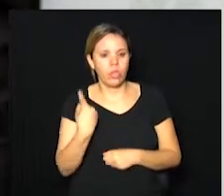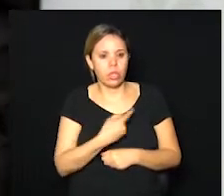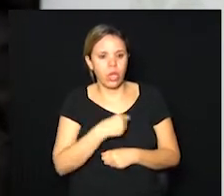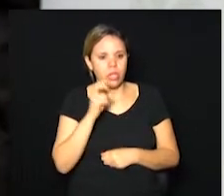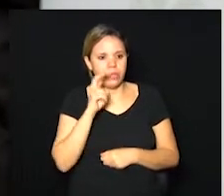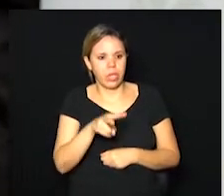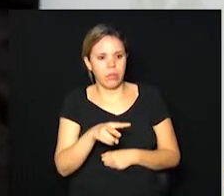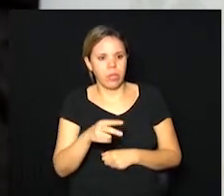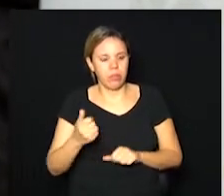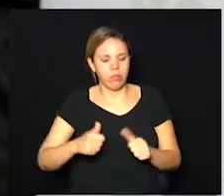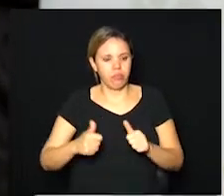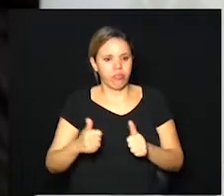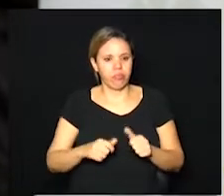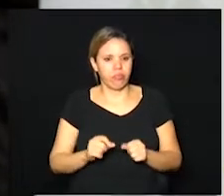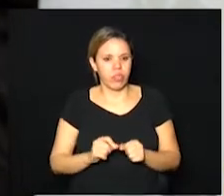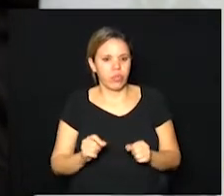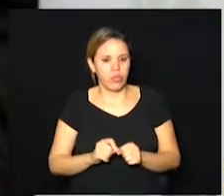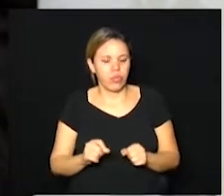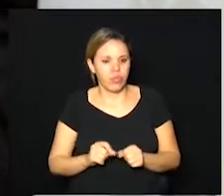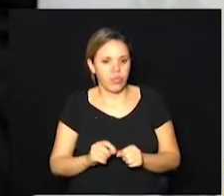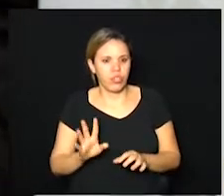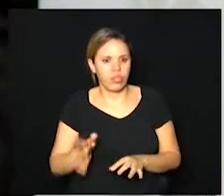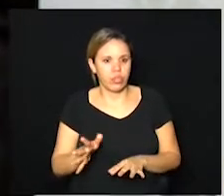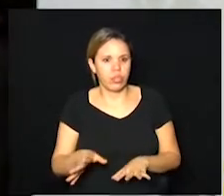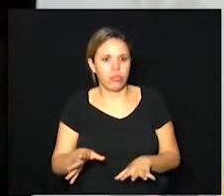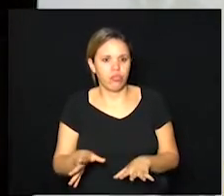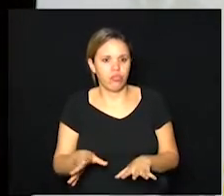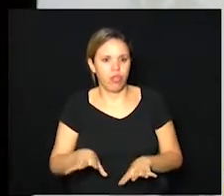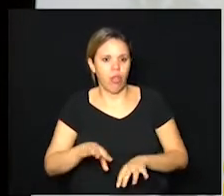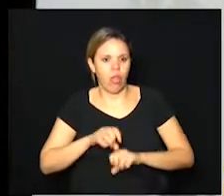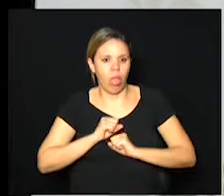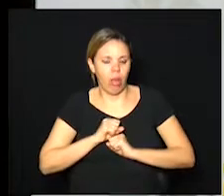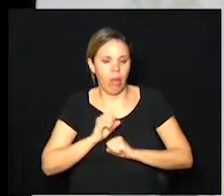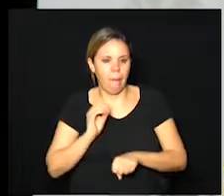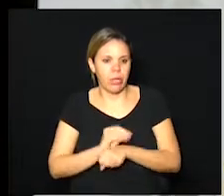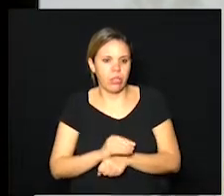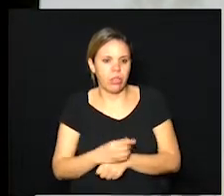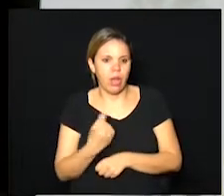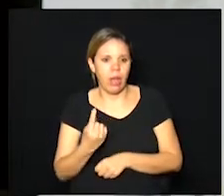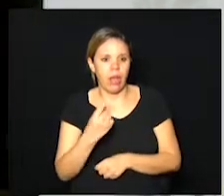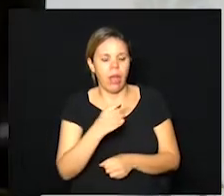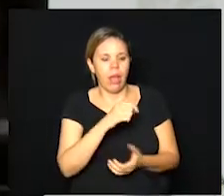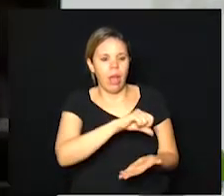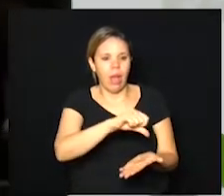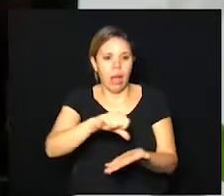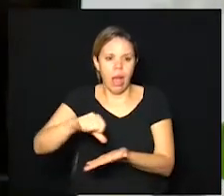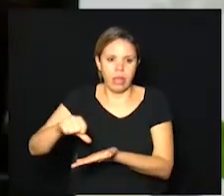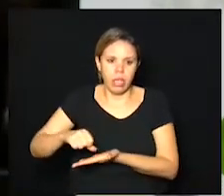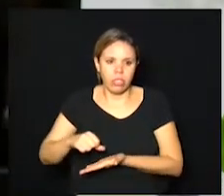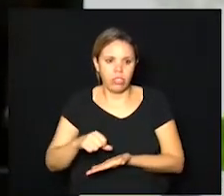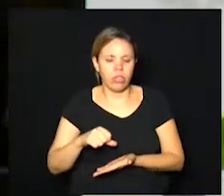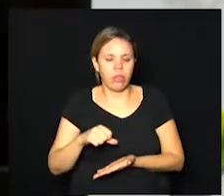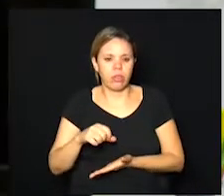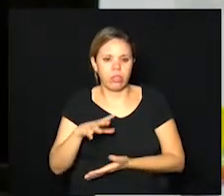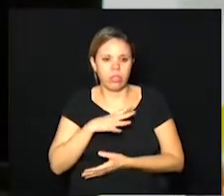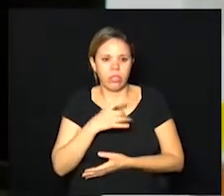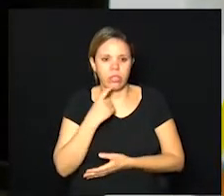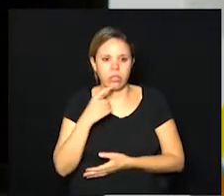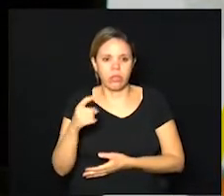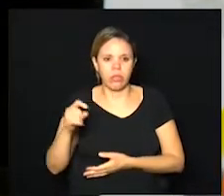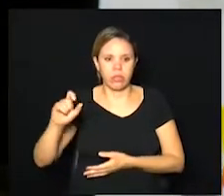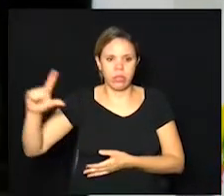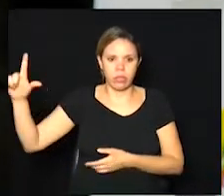no exame são os anticorpos já e aqui por cada região por exemplo na